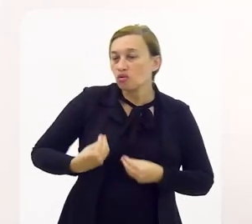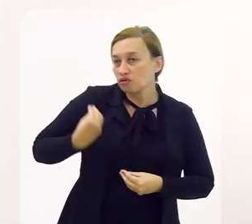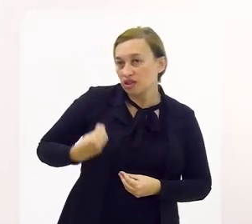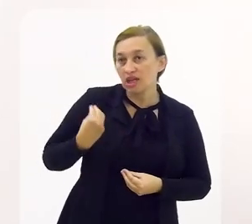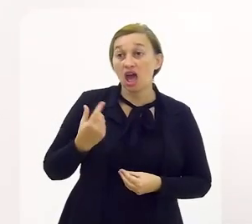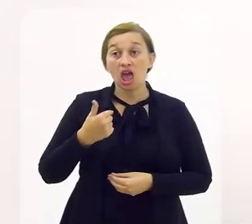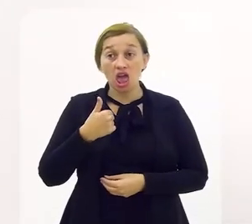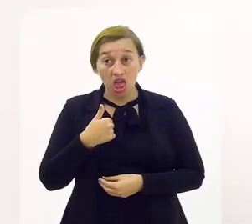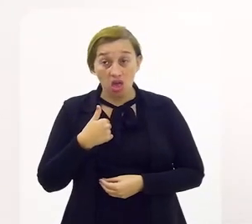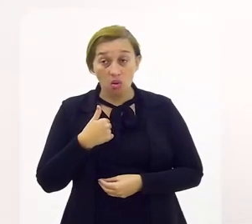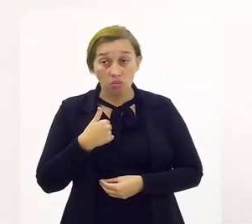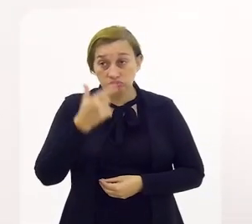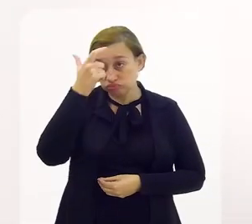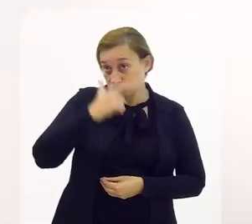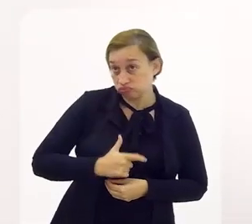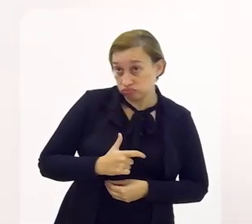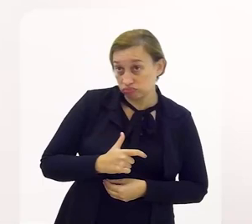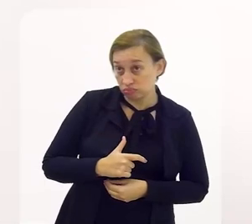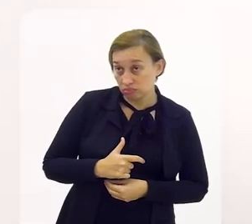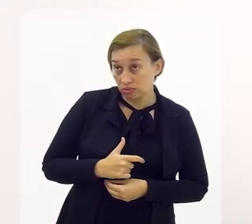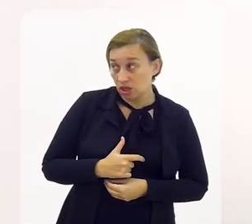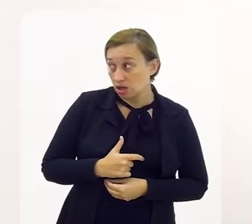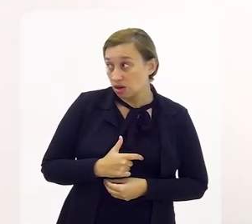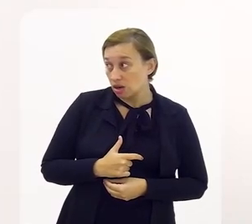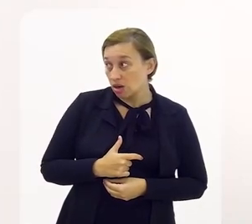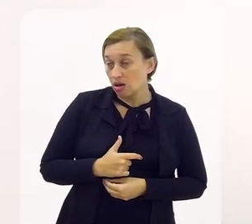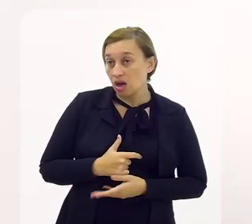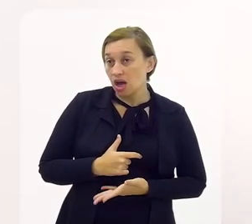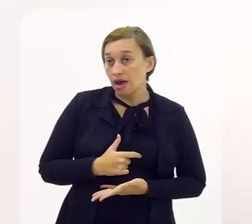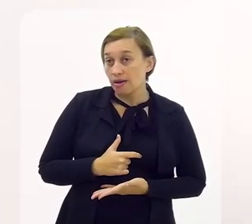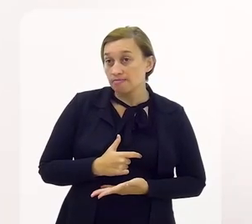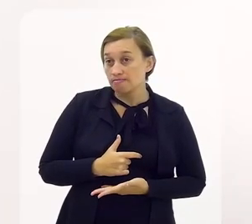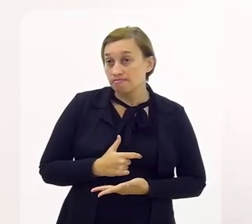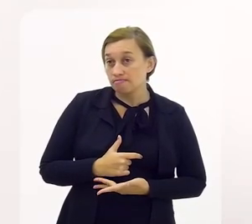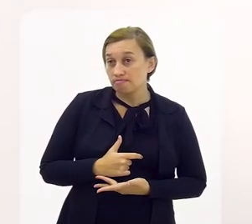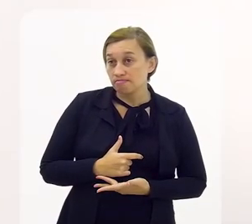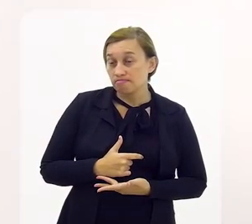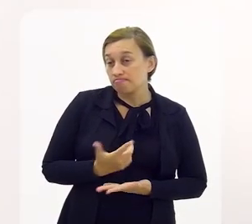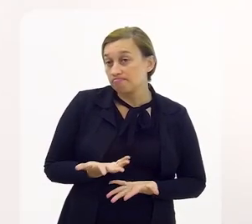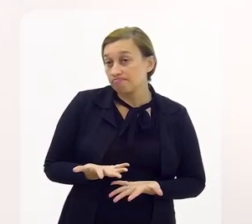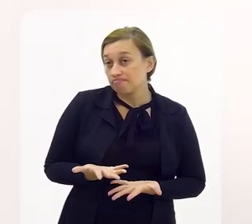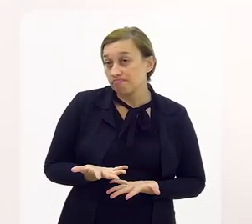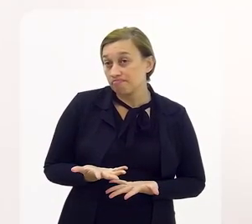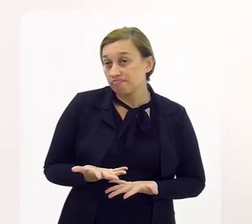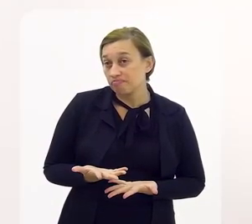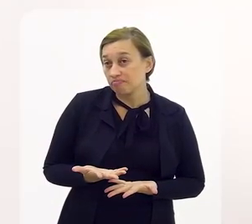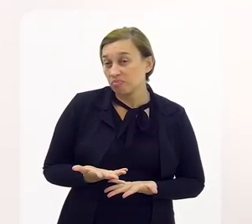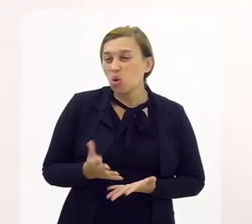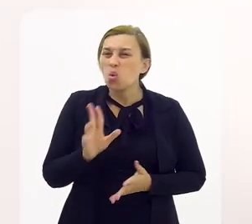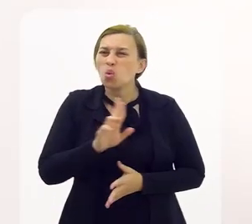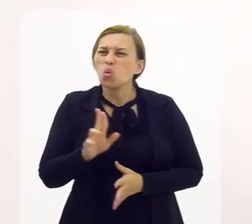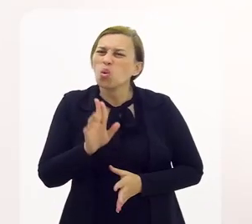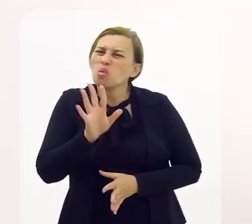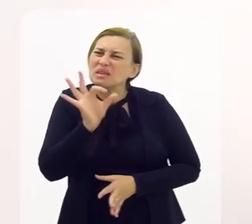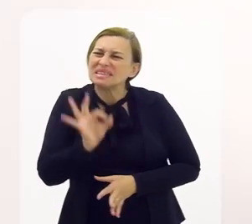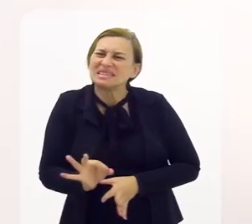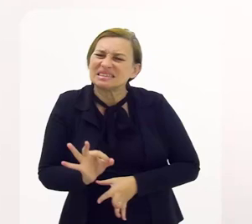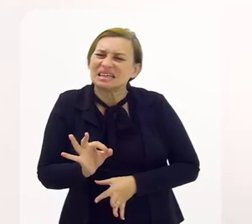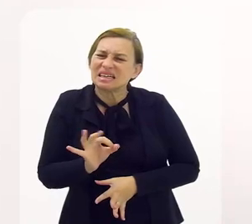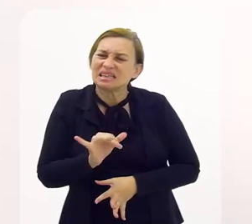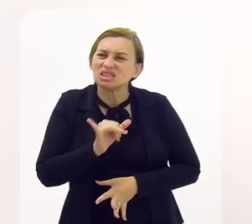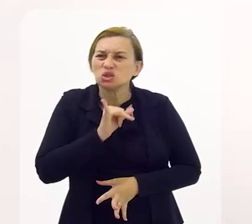Porque eu era uma pessoa muito, nome